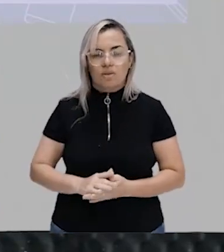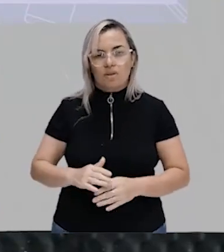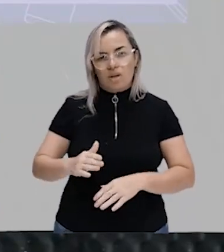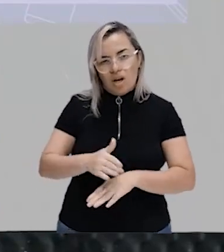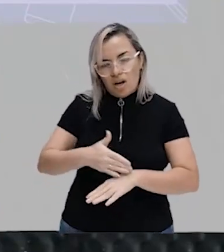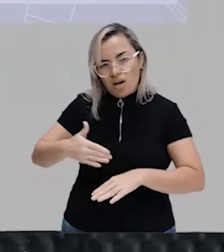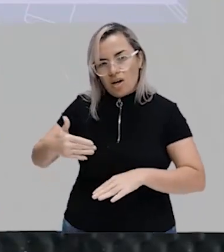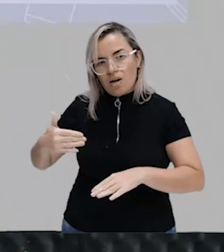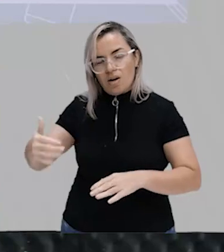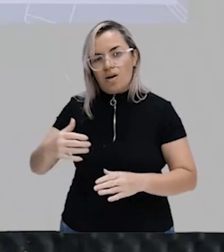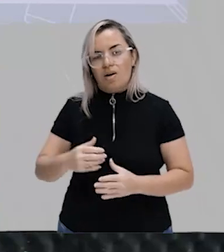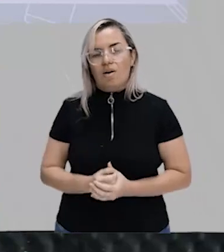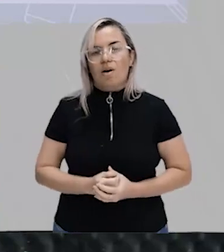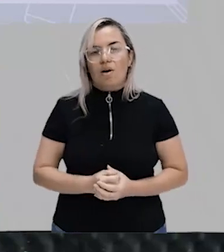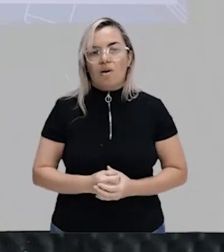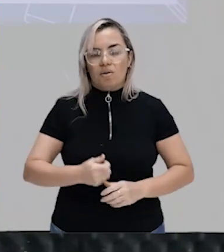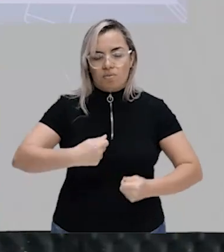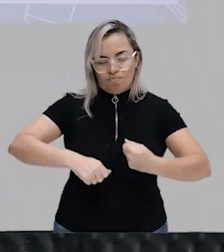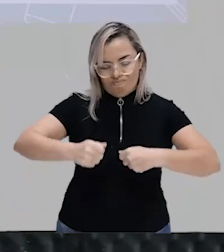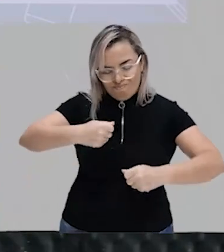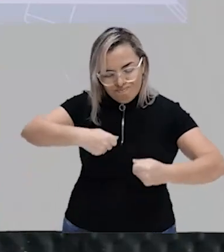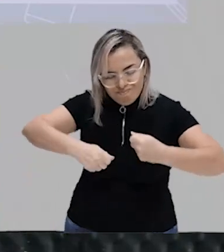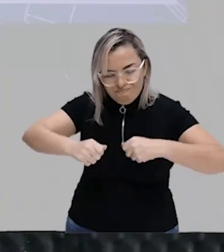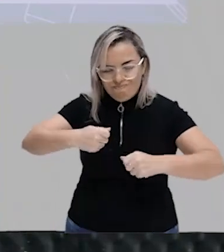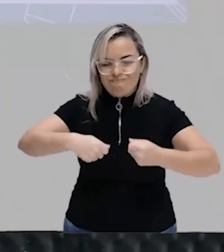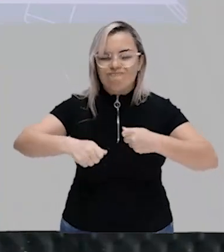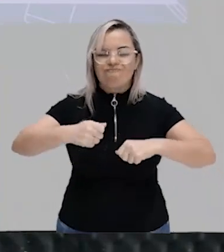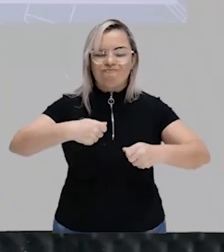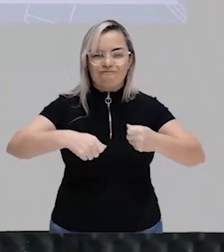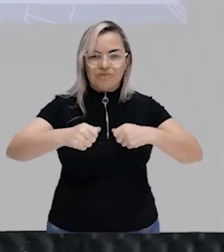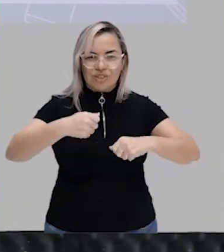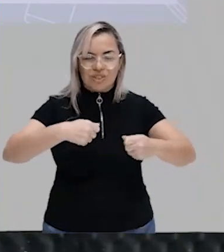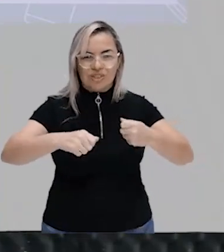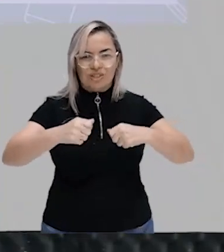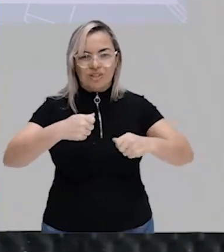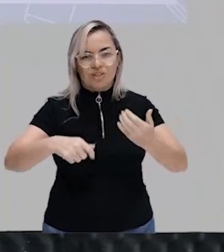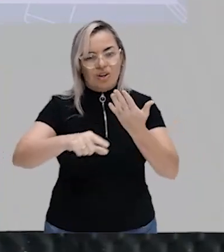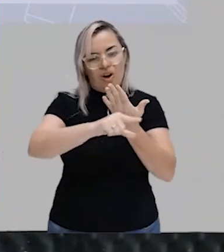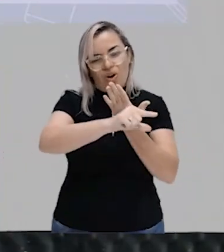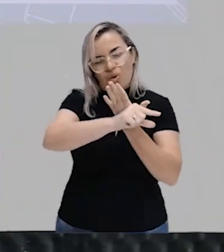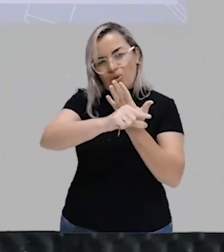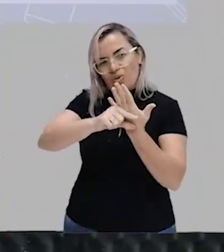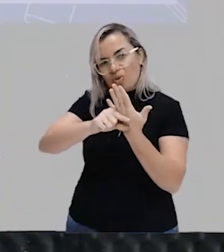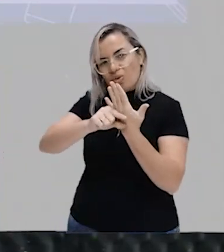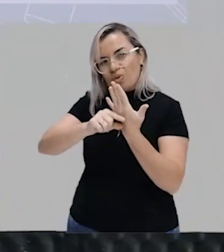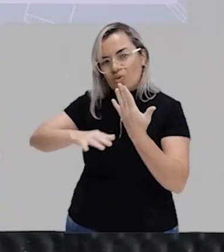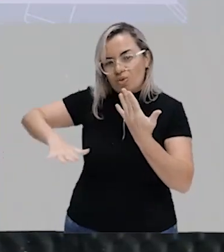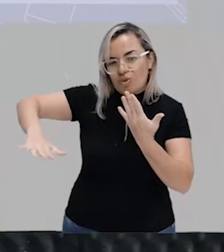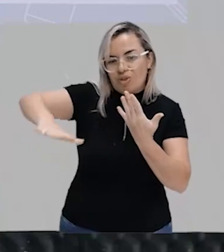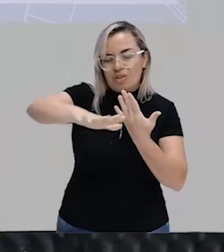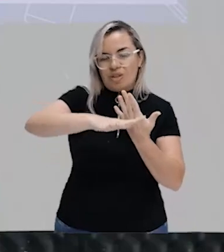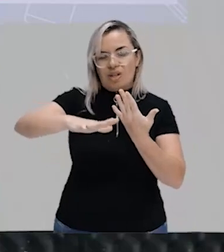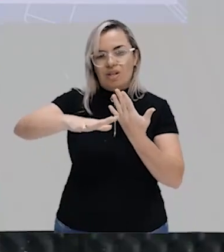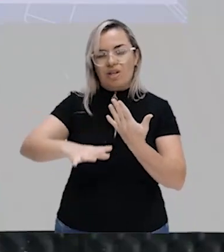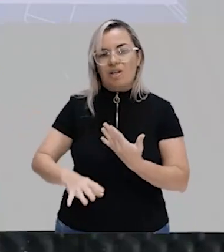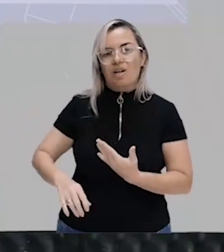economicista de todos os autores da sociologia. Vou repetir para você.